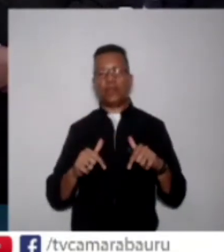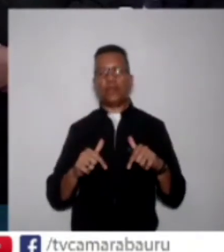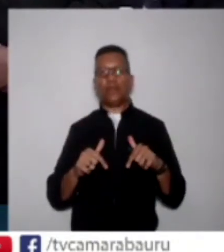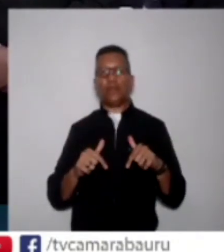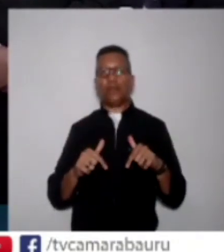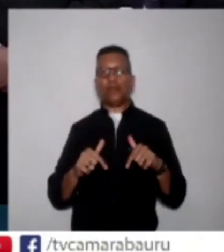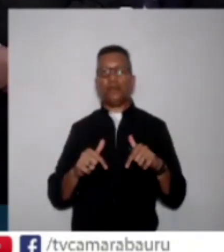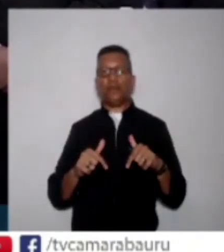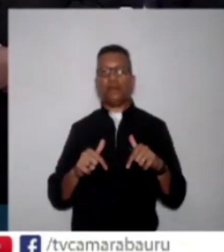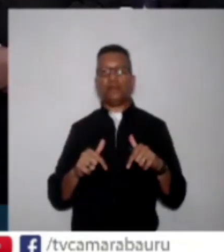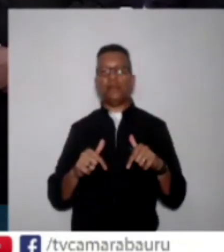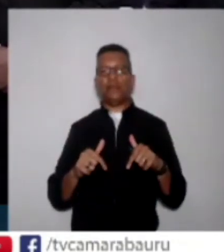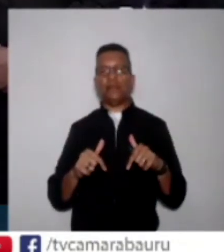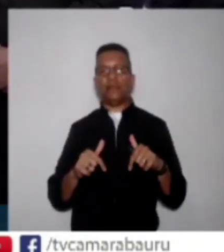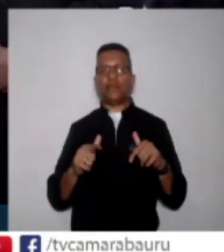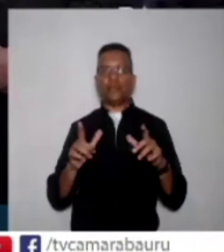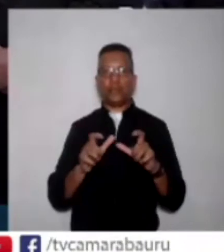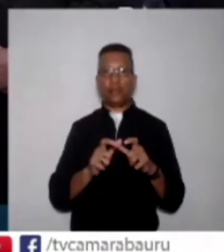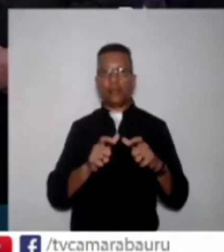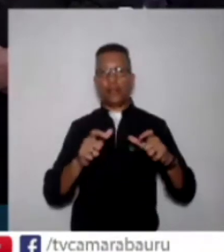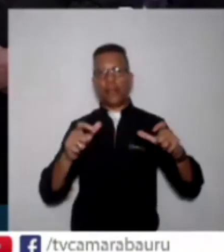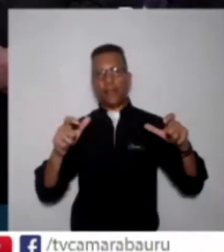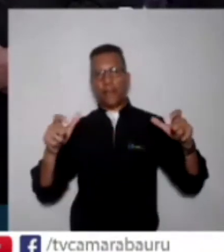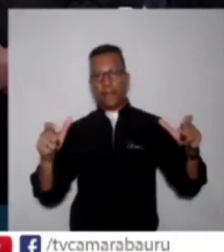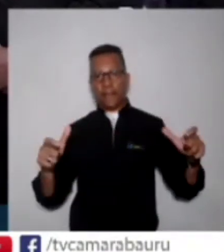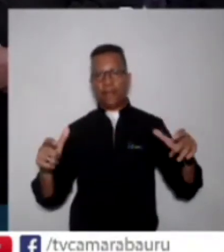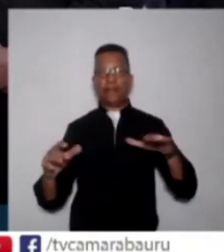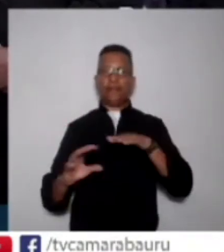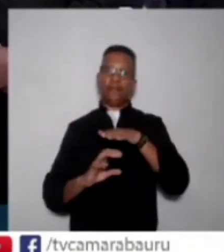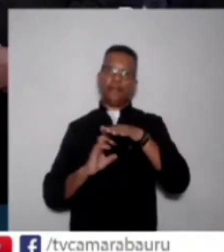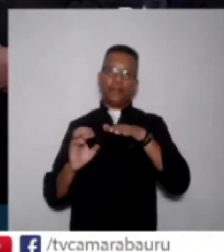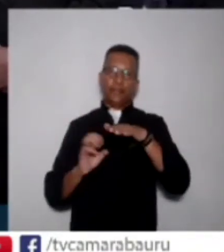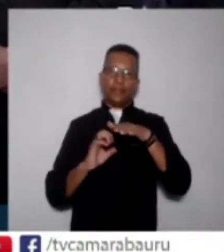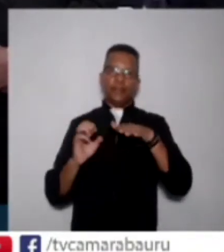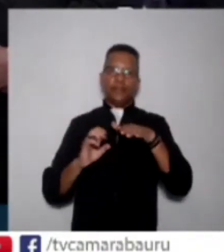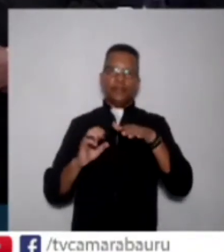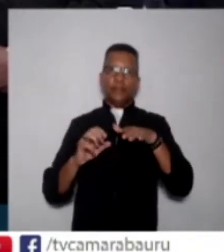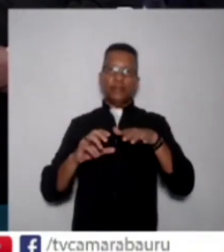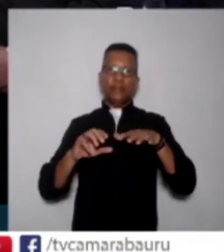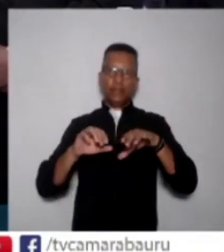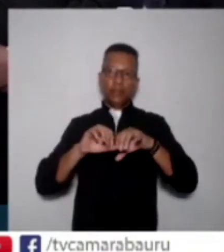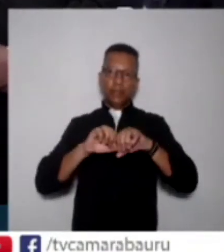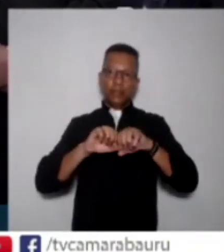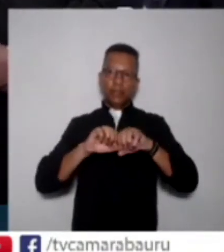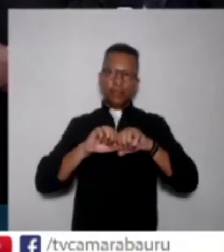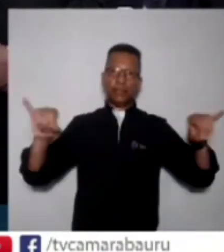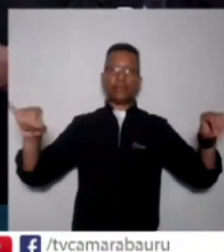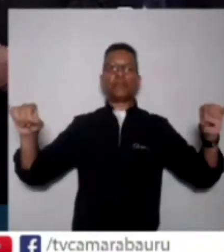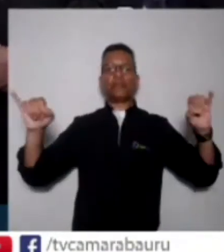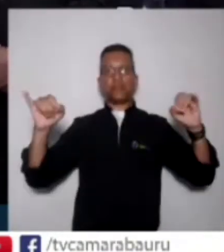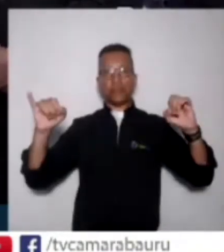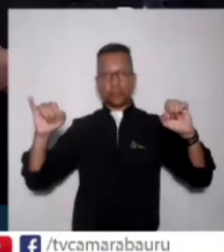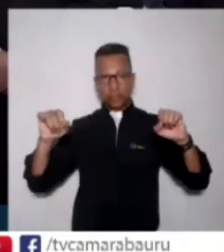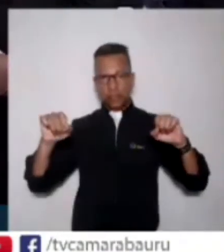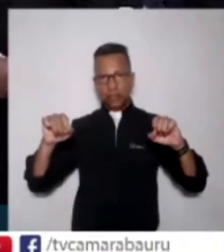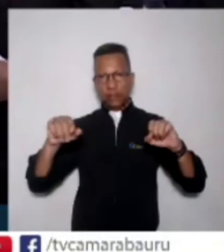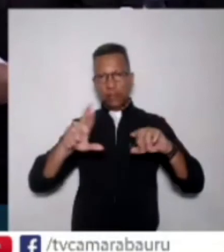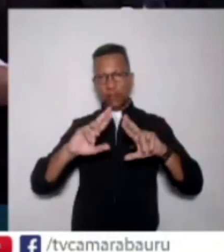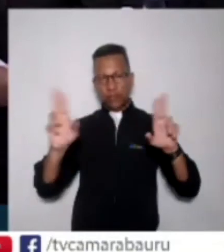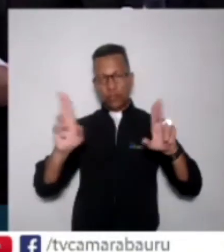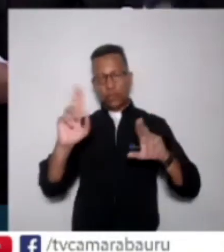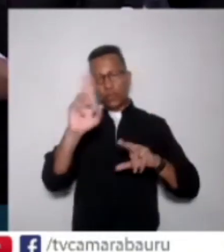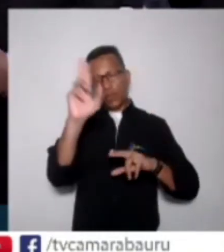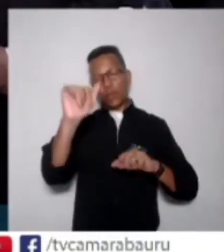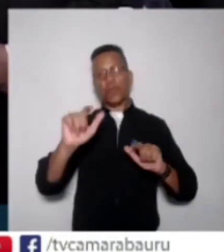coisa crescer para projetar o nome da cidade, o nome da nossa região aqui em âmbito nacional, que é o que a gente está